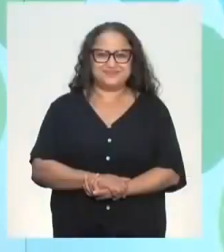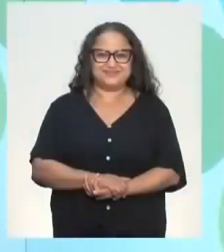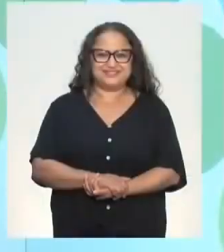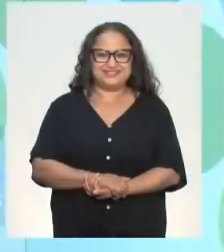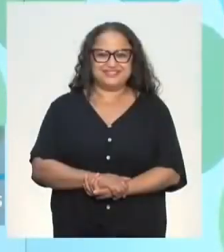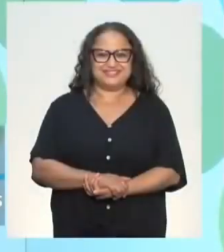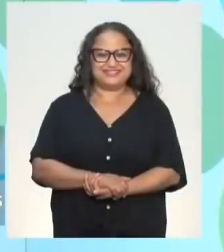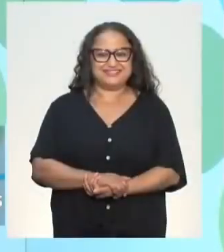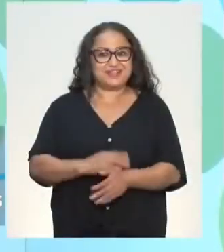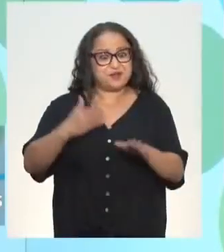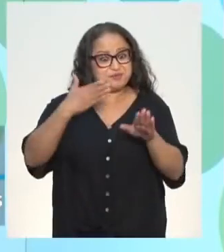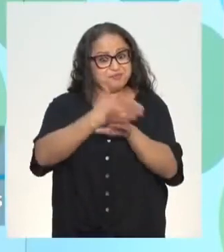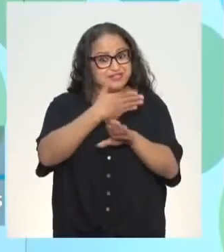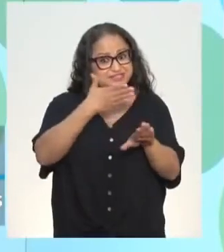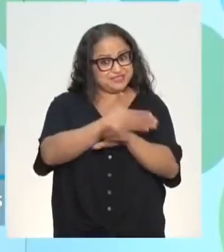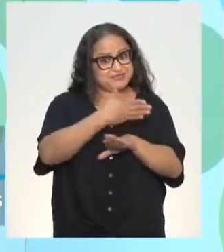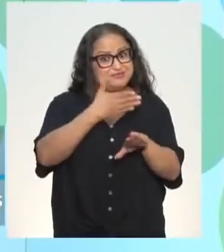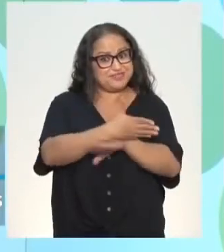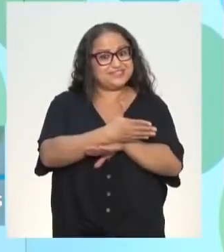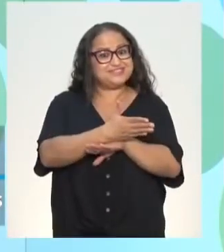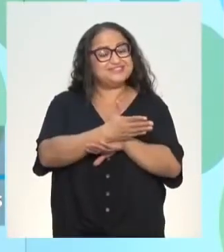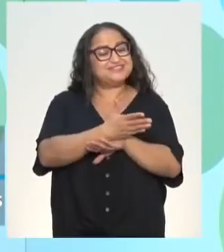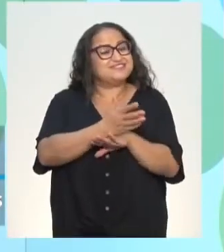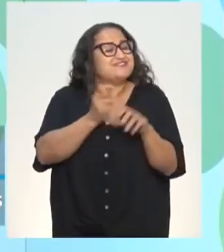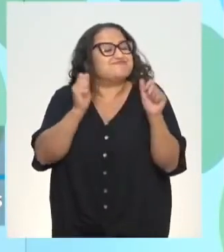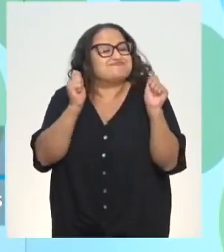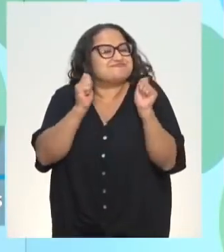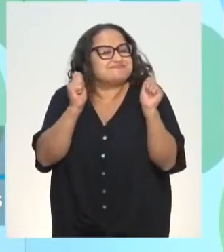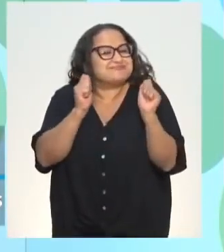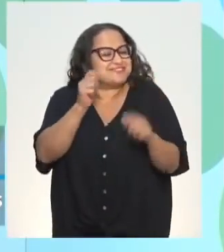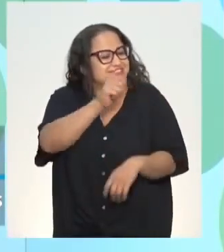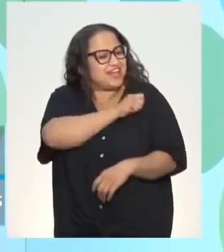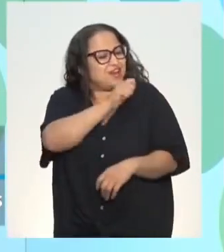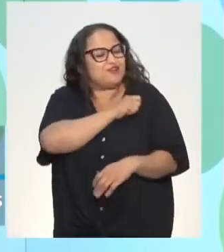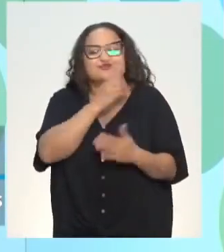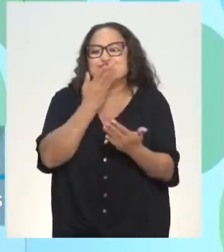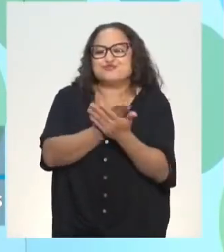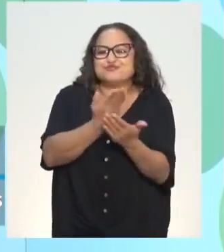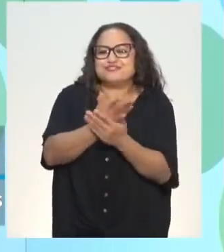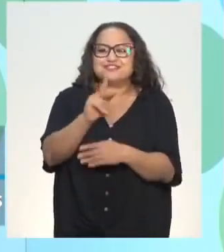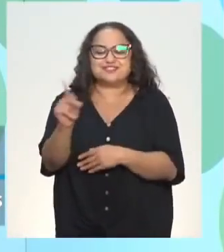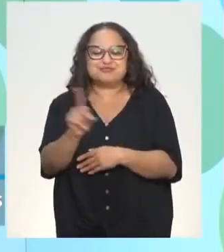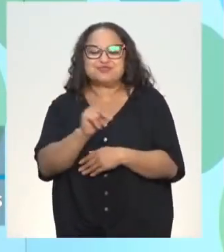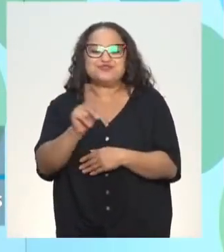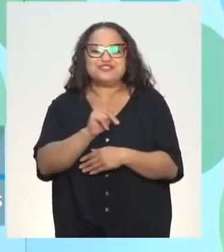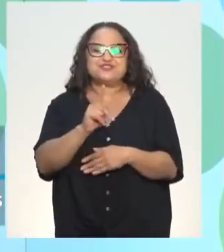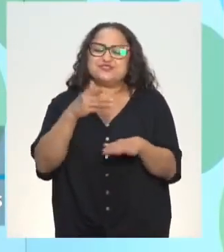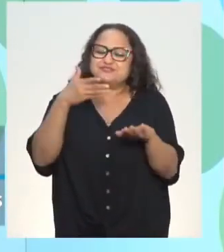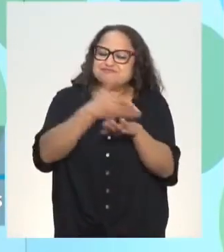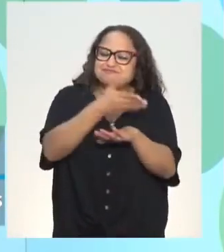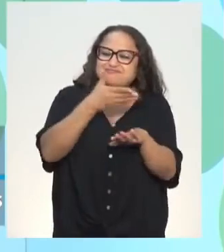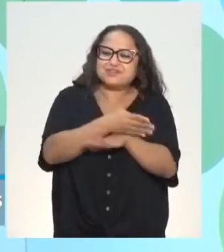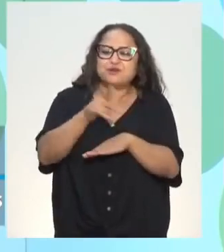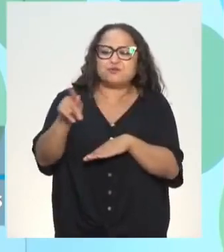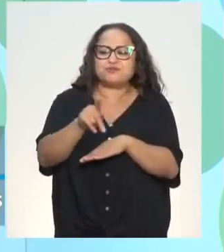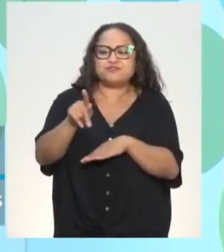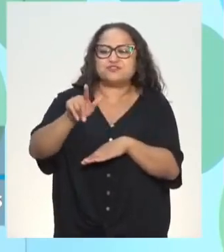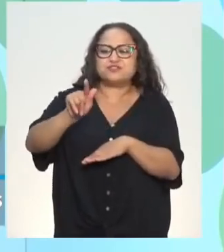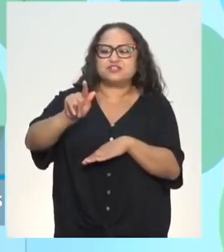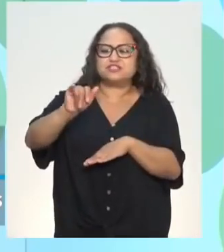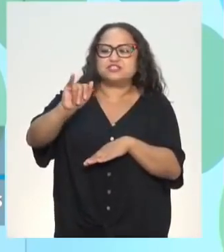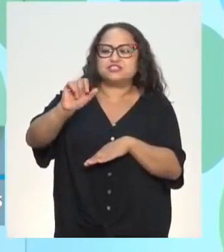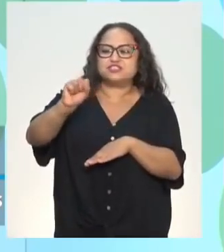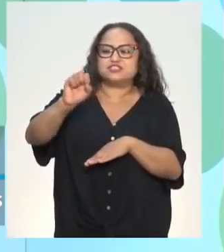As participações dos nossos queridos alunos, estudantes, professores enviando aqui para nós, a ProGiselda enviando a